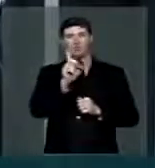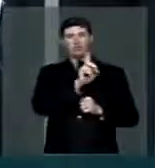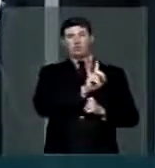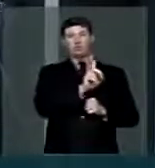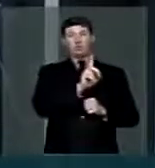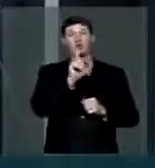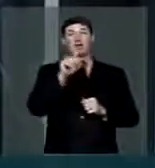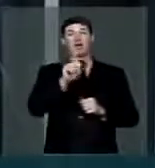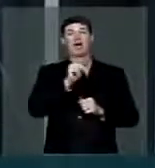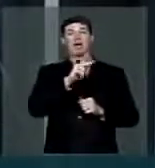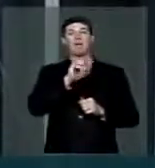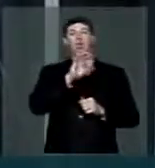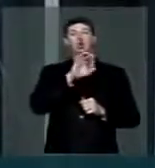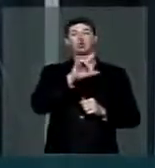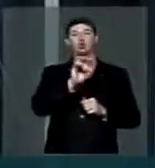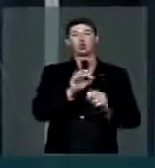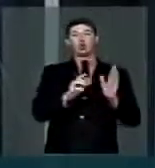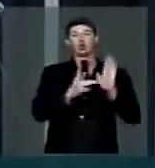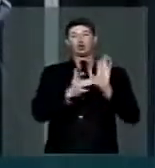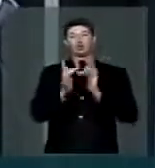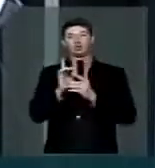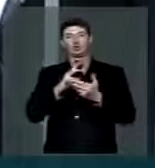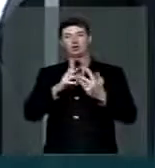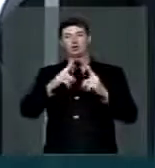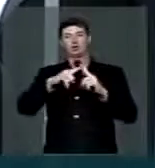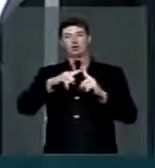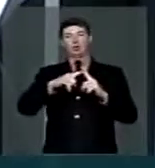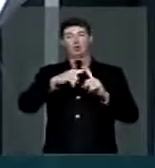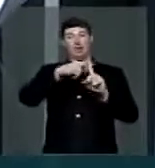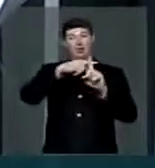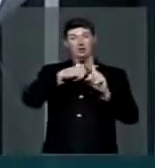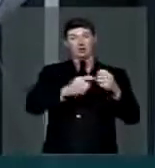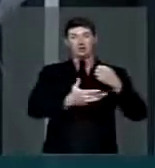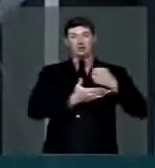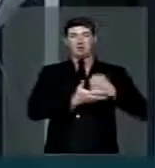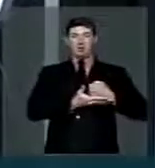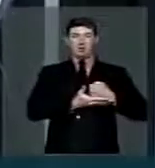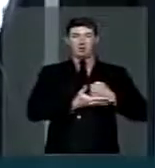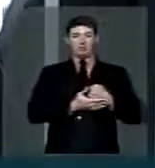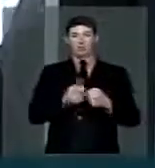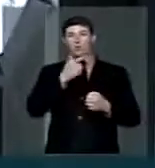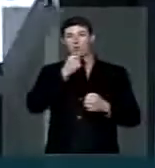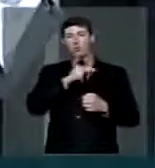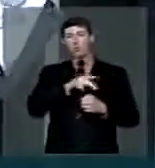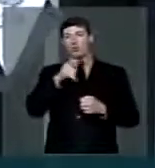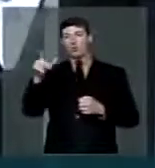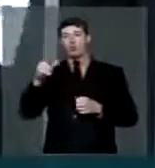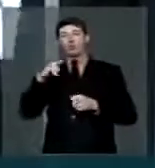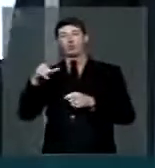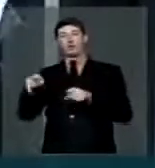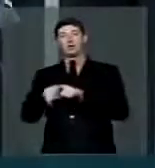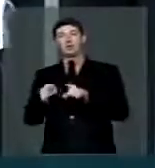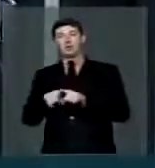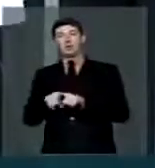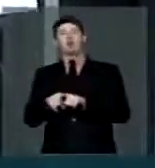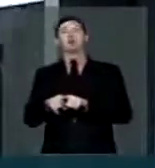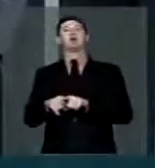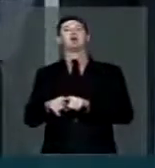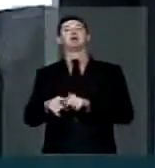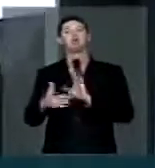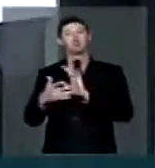um apóstolo de Jesus, com a cruz na mão. O outro irmão está como discípulo. Ou seja,